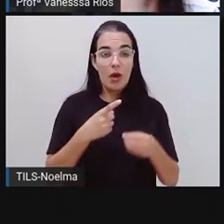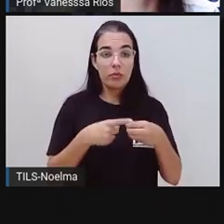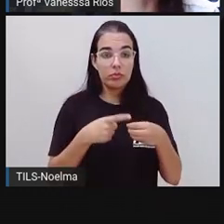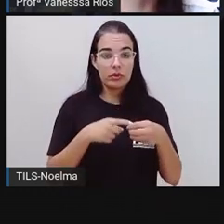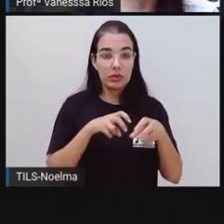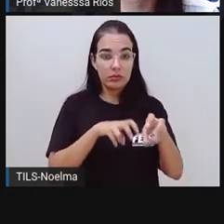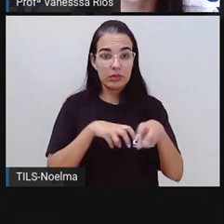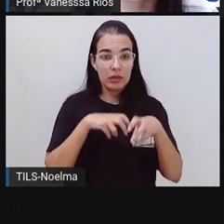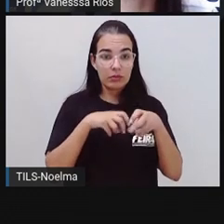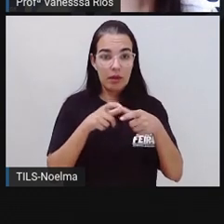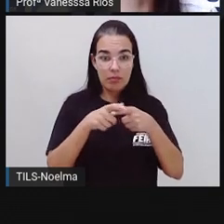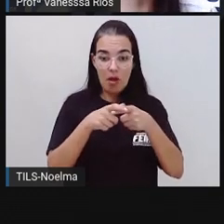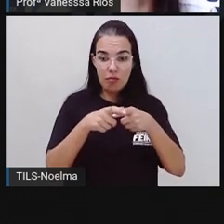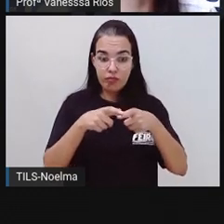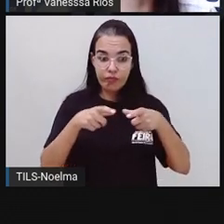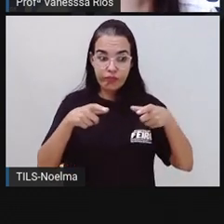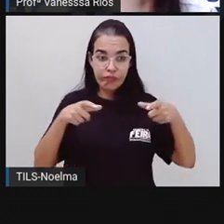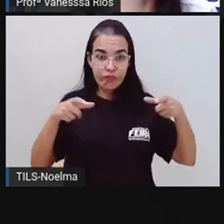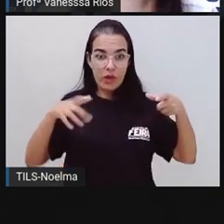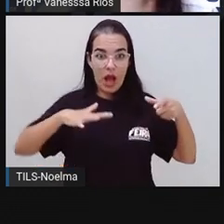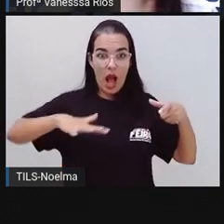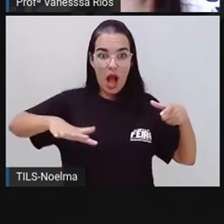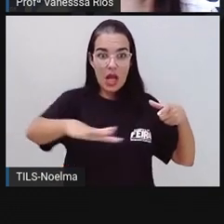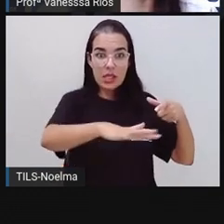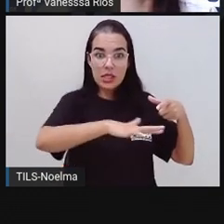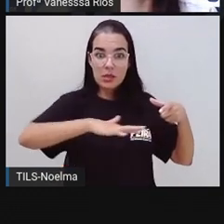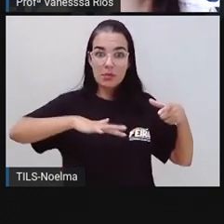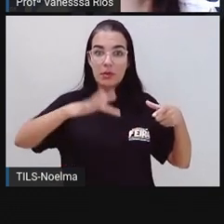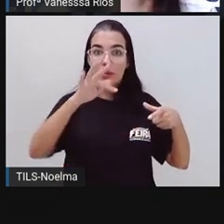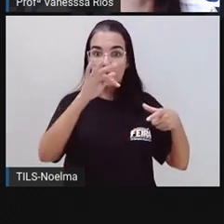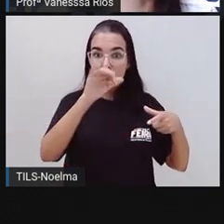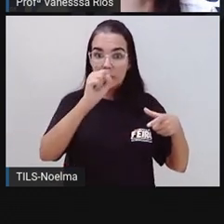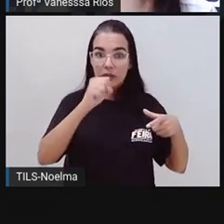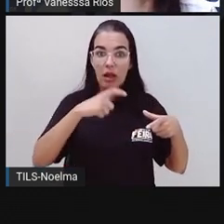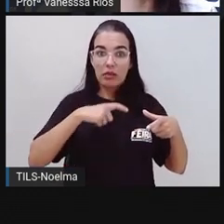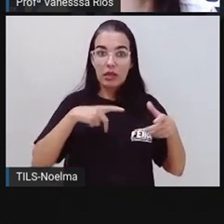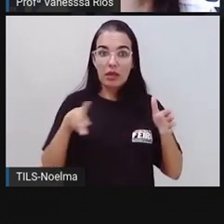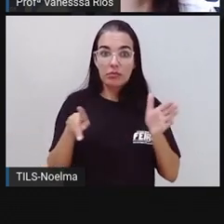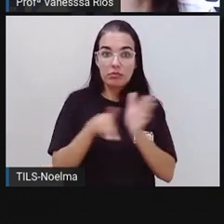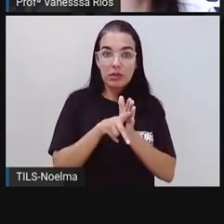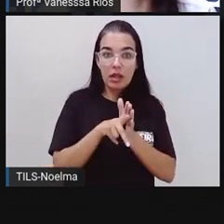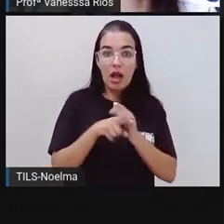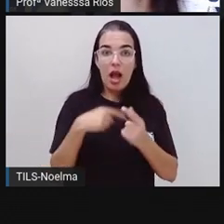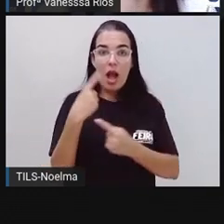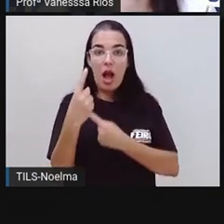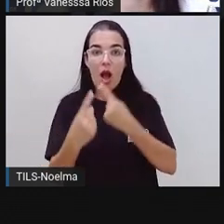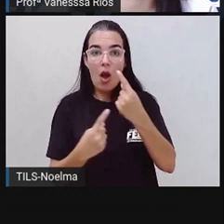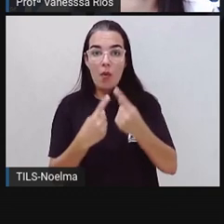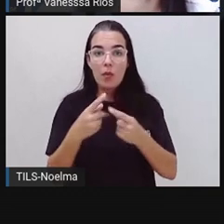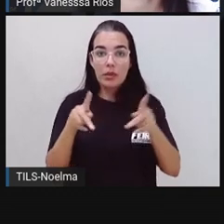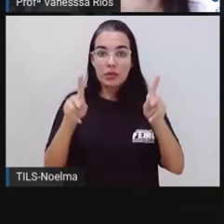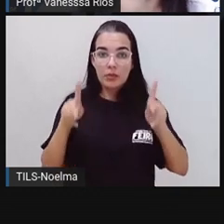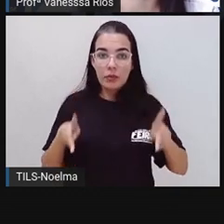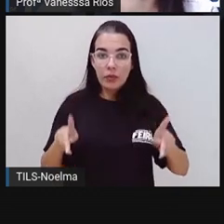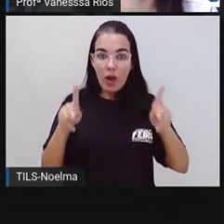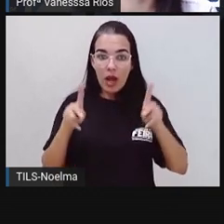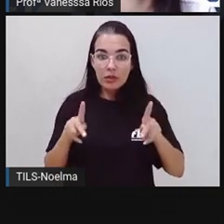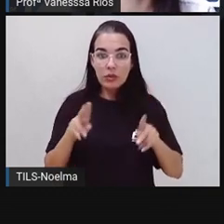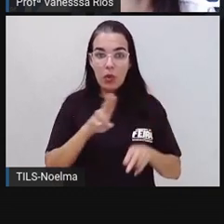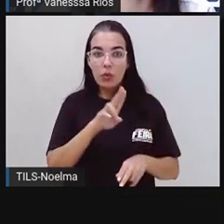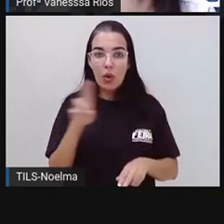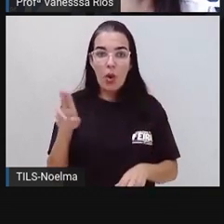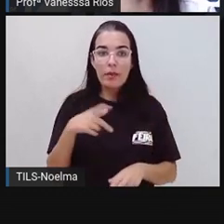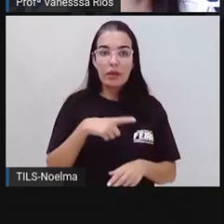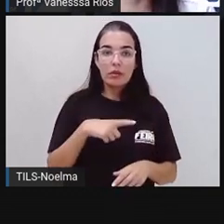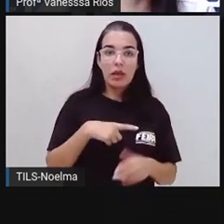distrito é o maior extensão territorial do município de Feira de Santana, possuindo em seu território alguns povoados,